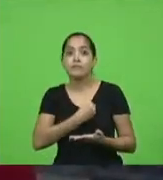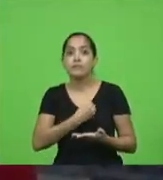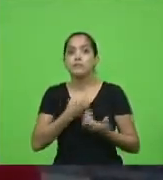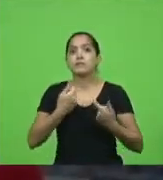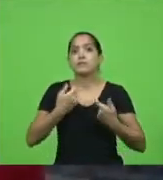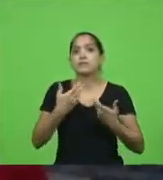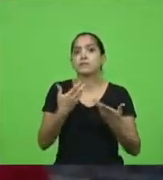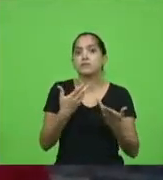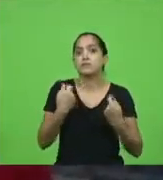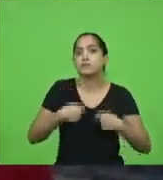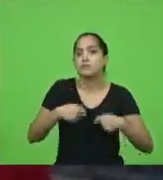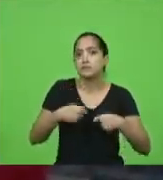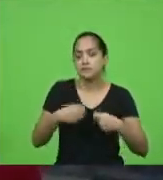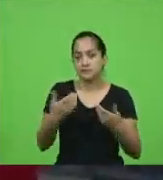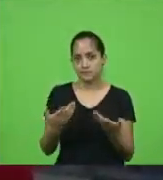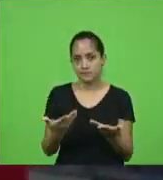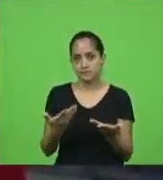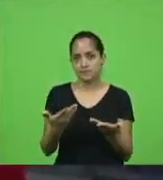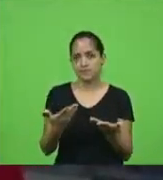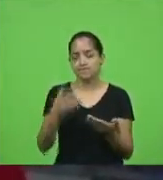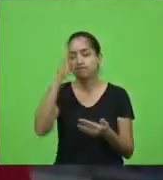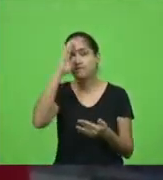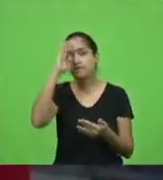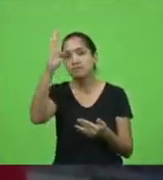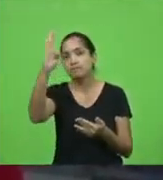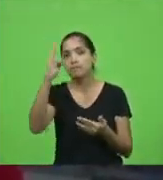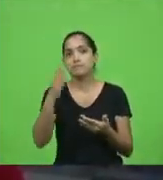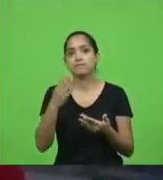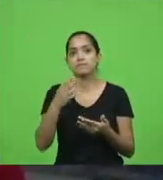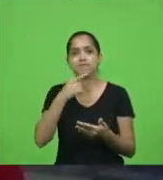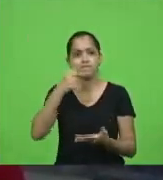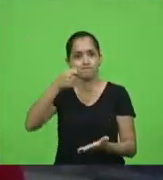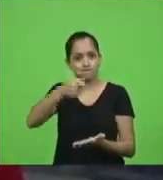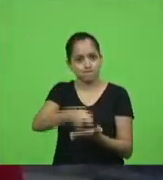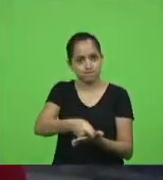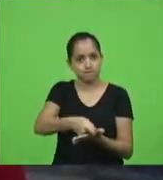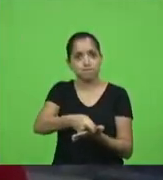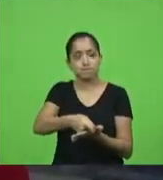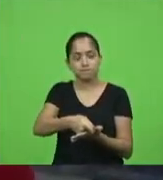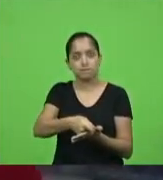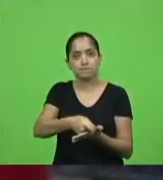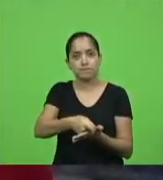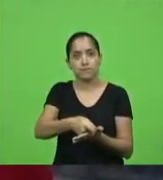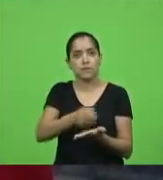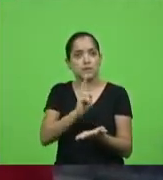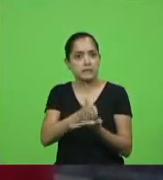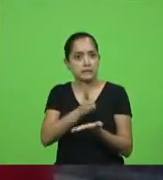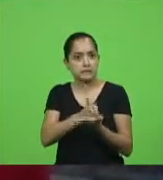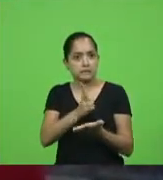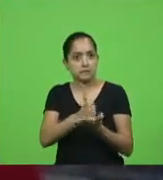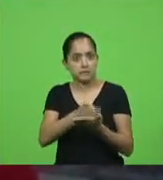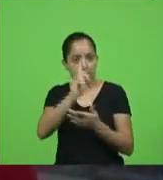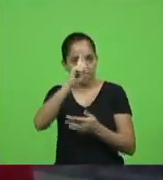nós mulheres principalmente o machismo que quer nortear sempre a mulher nós mulheres